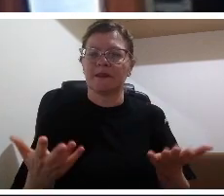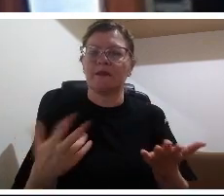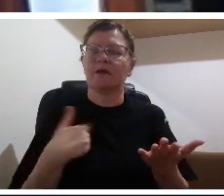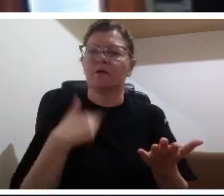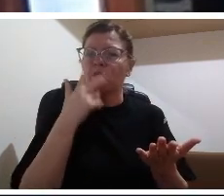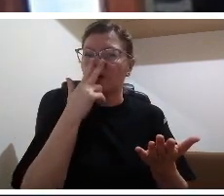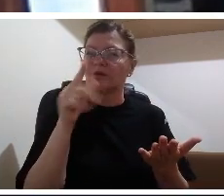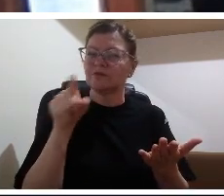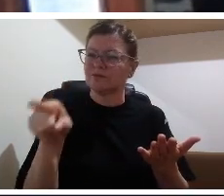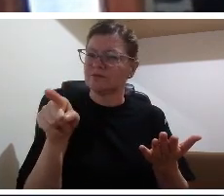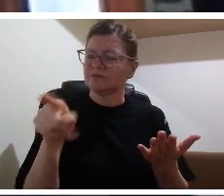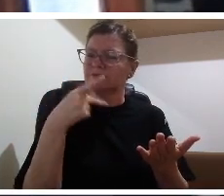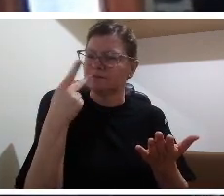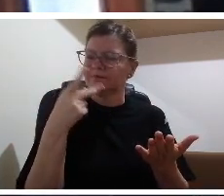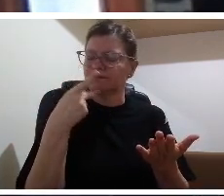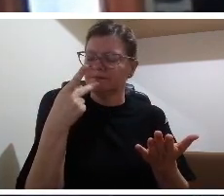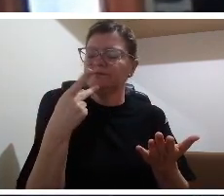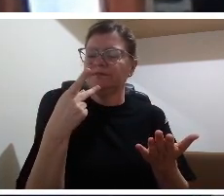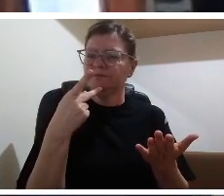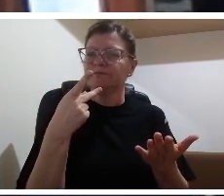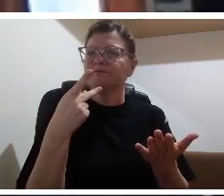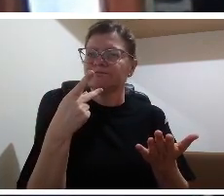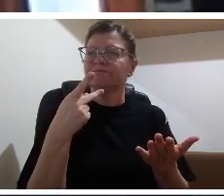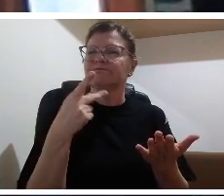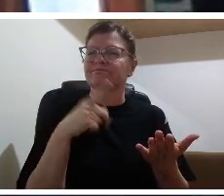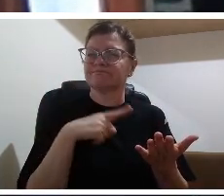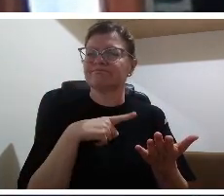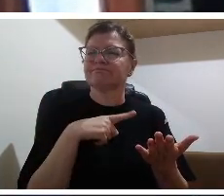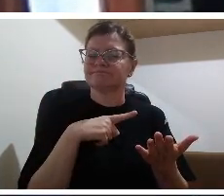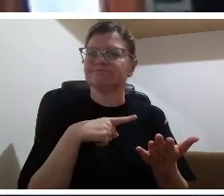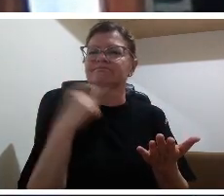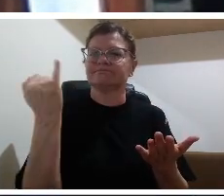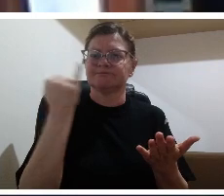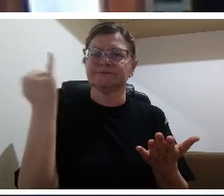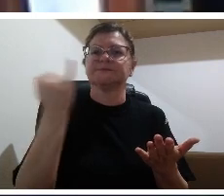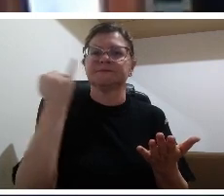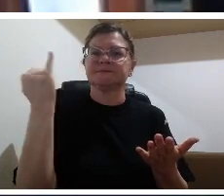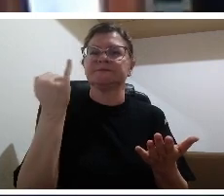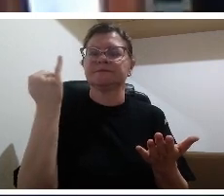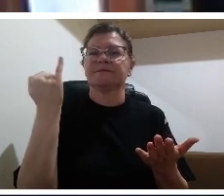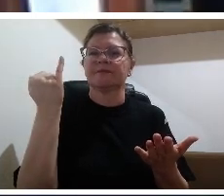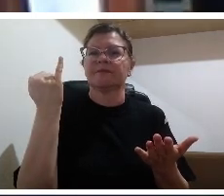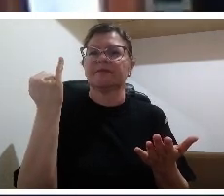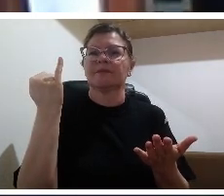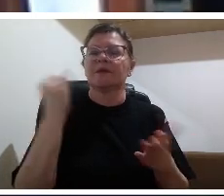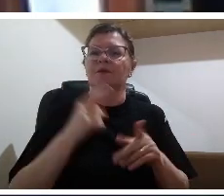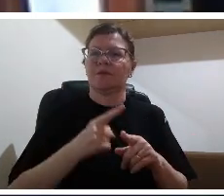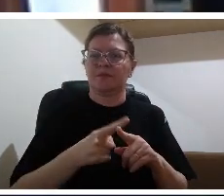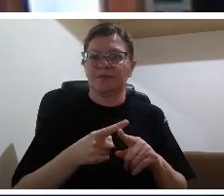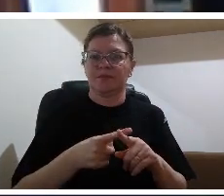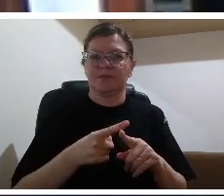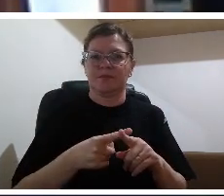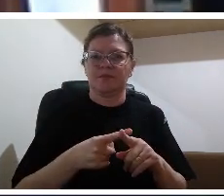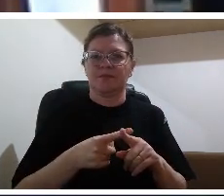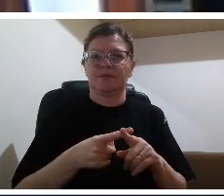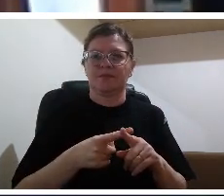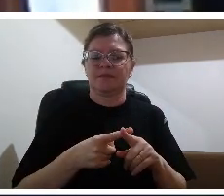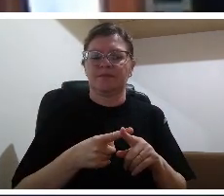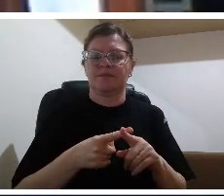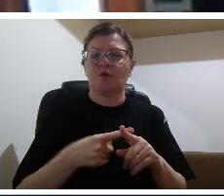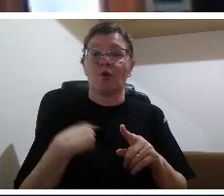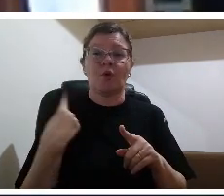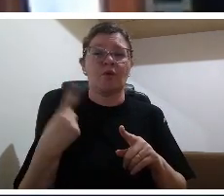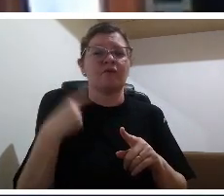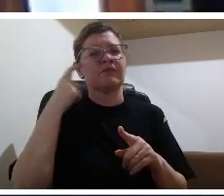ensinar hoje a escola tradicional sabia o que ensinar hoje nós nos perguntamos o que ensinar